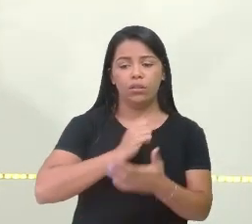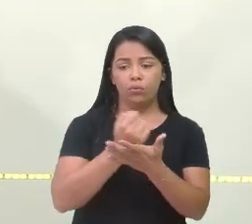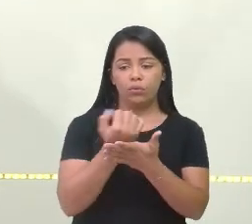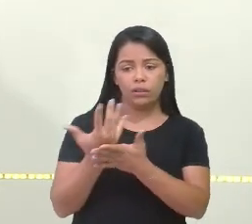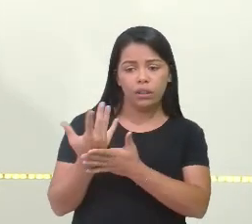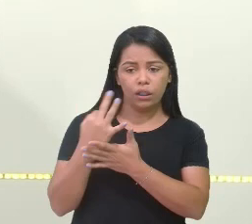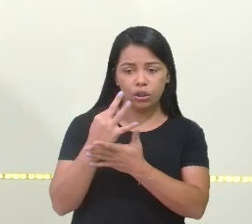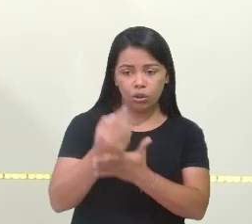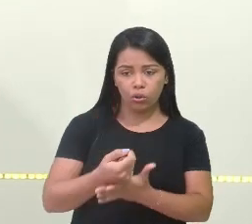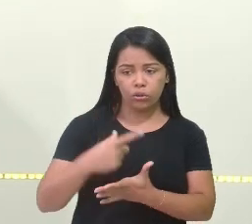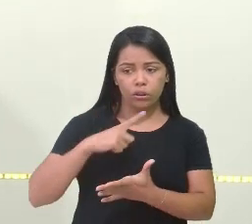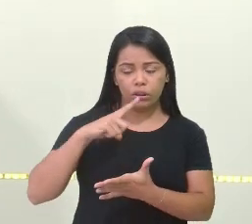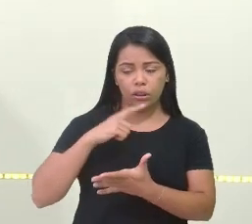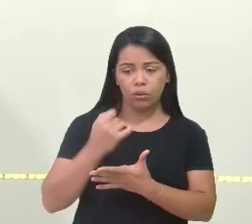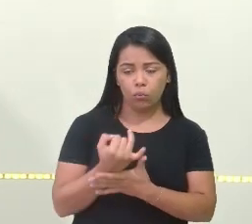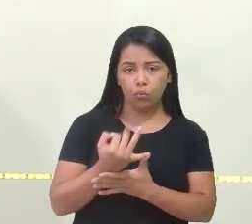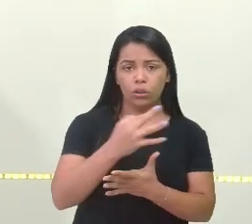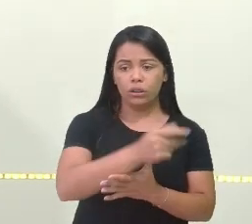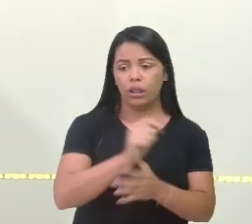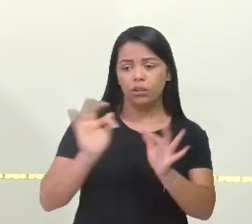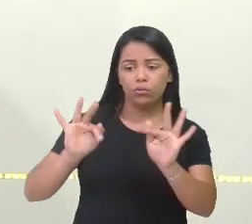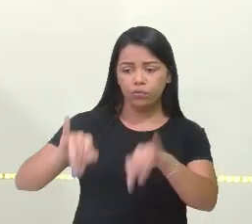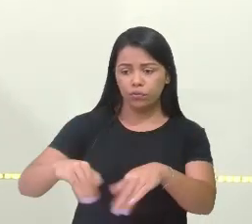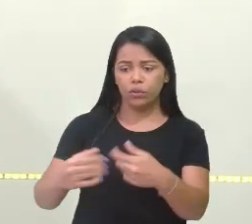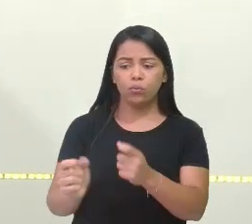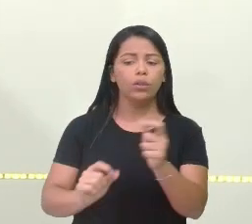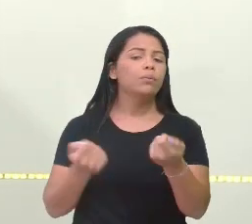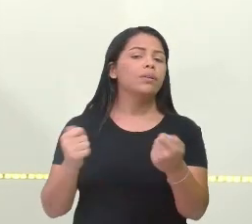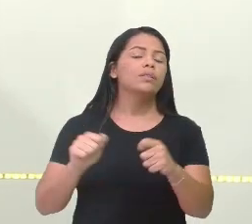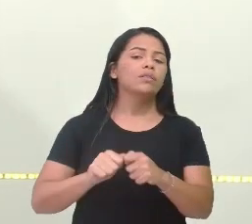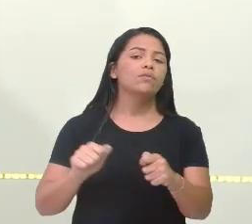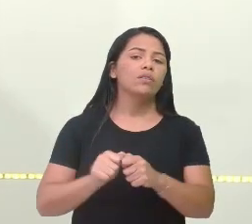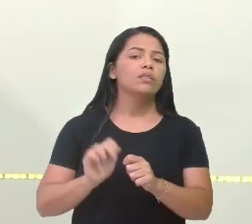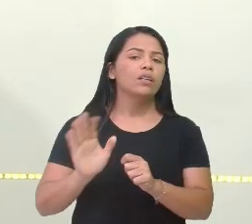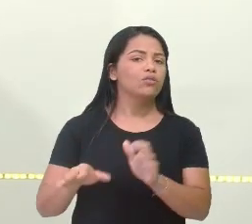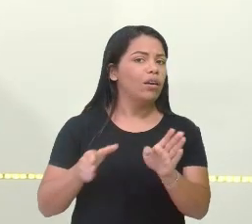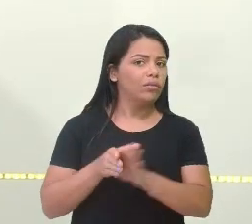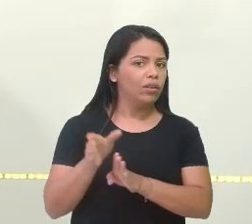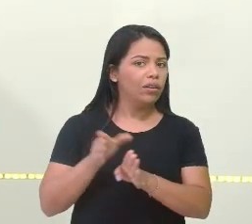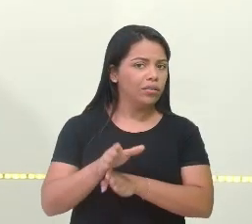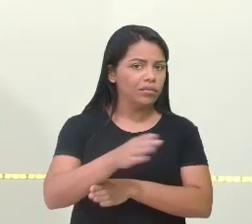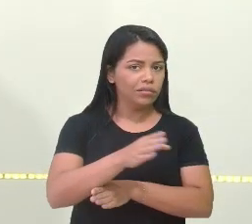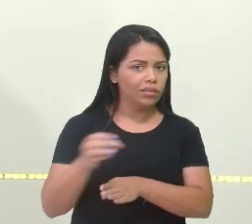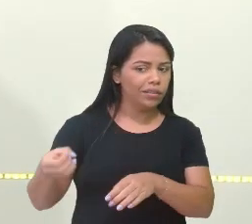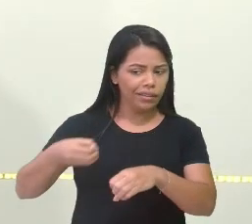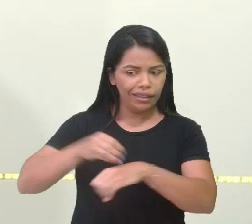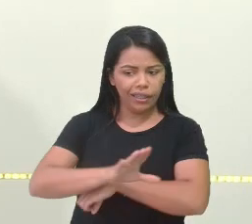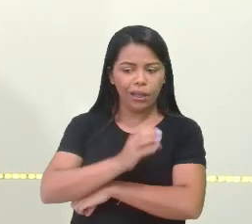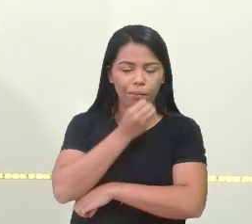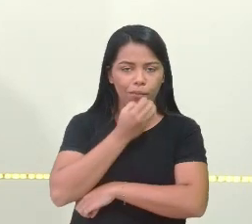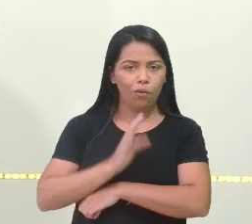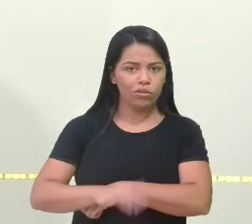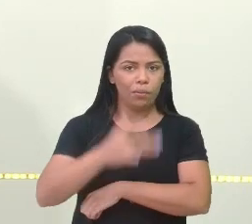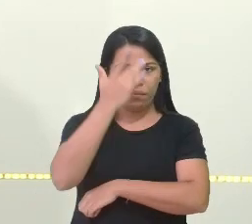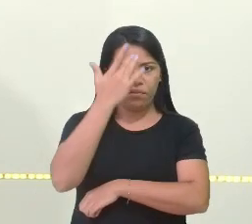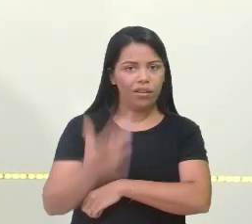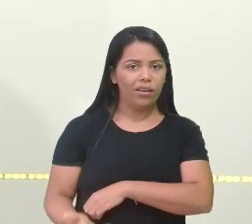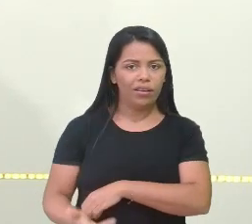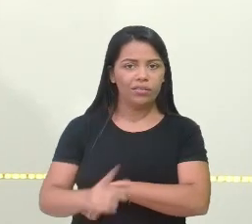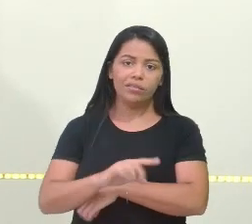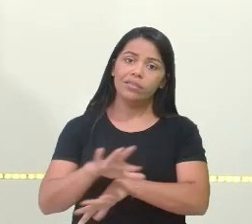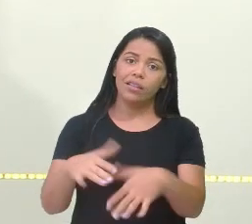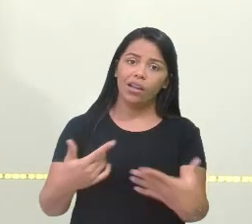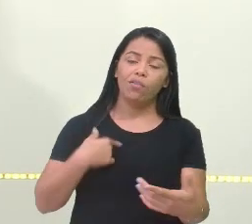total e eu tenho a quantidade final, o é que eu tenho que fazer? Já dei uma dica boa, ficou fácil. Será que eu vou